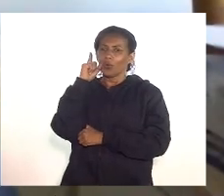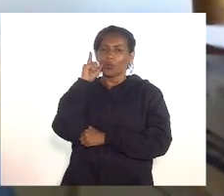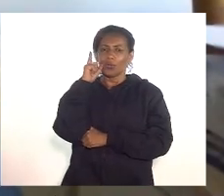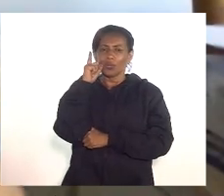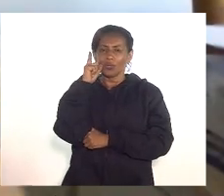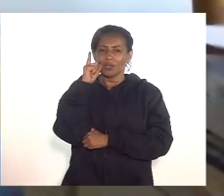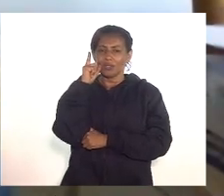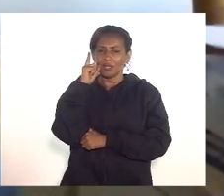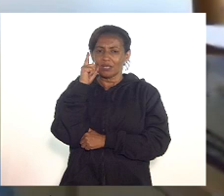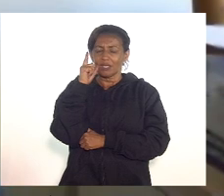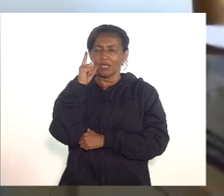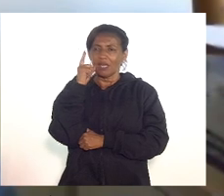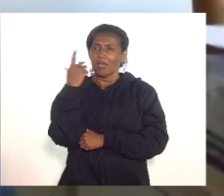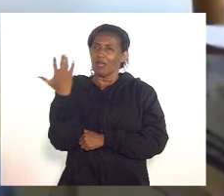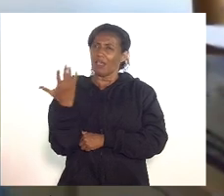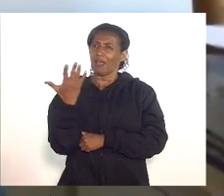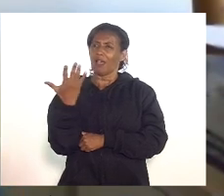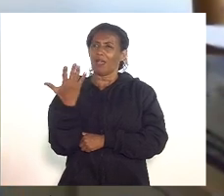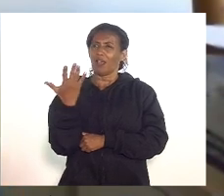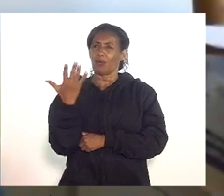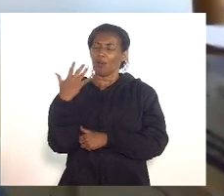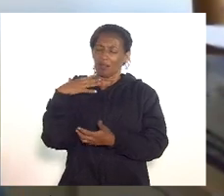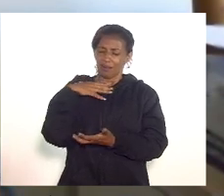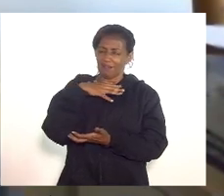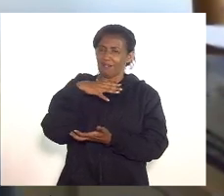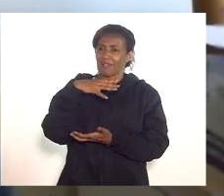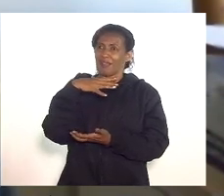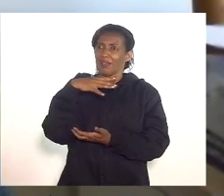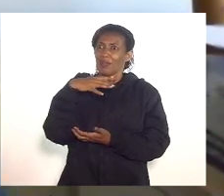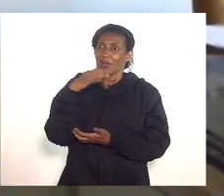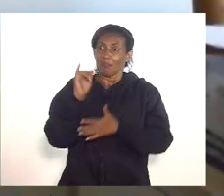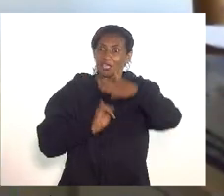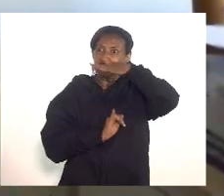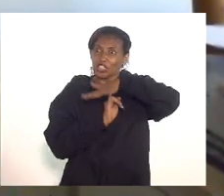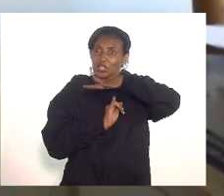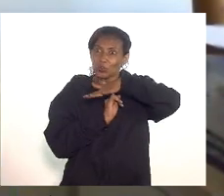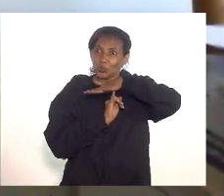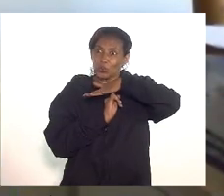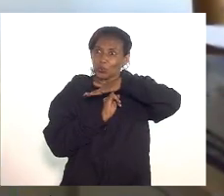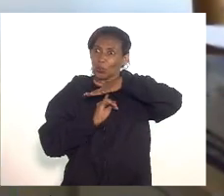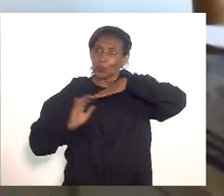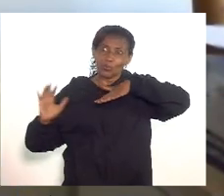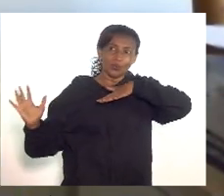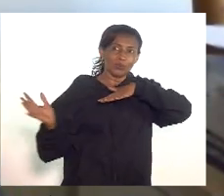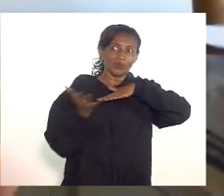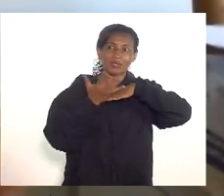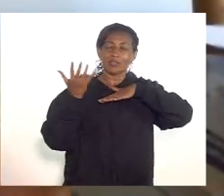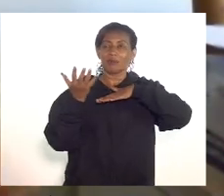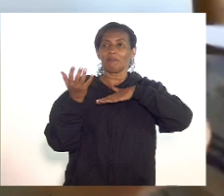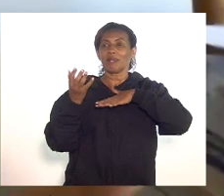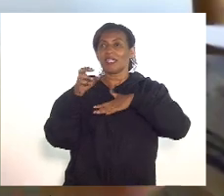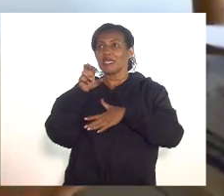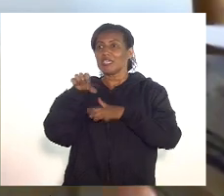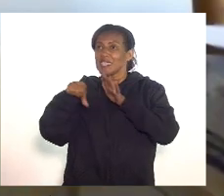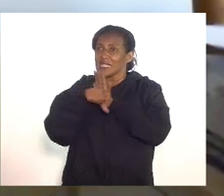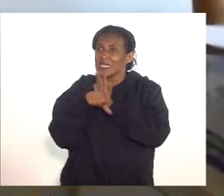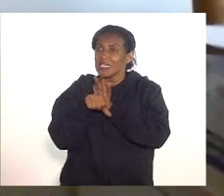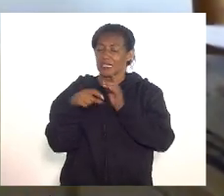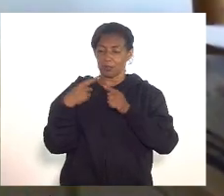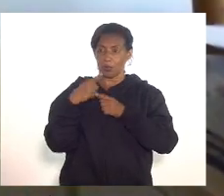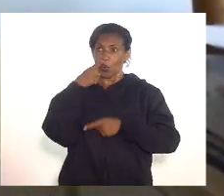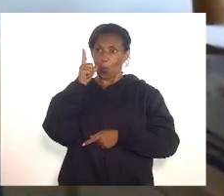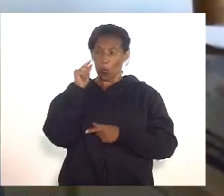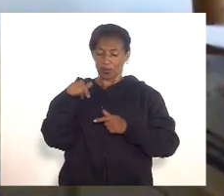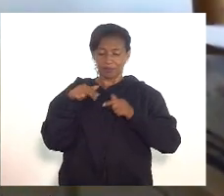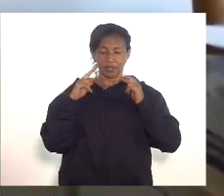associou agora uma grave crise institucional porque eu estava aqui em plenário ontem